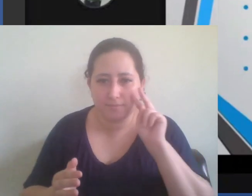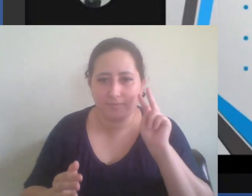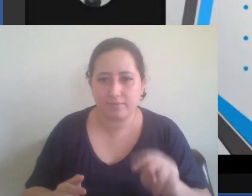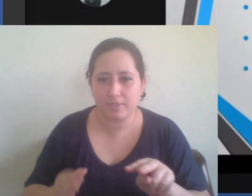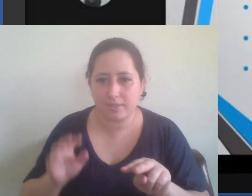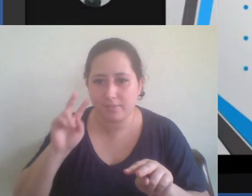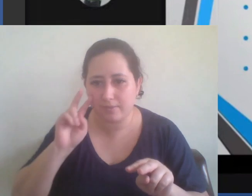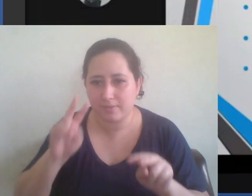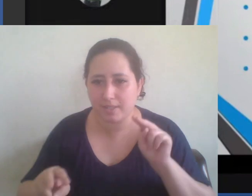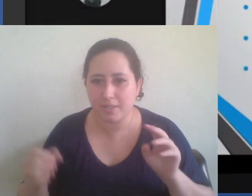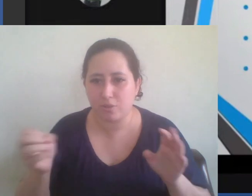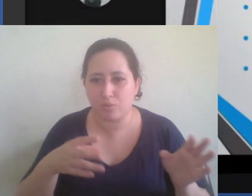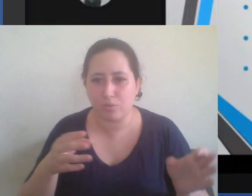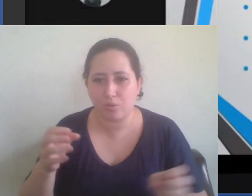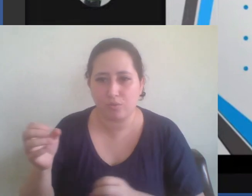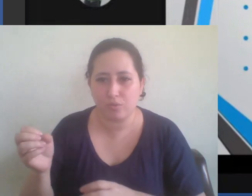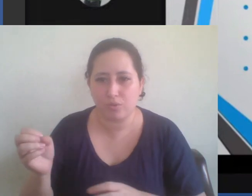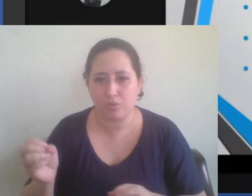recente